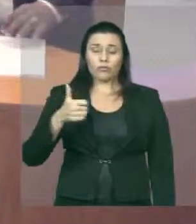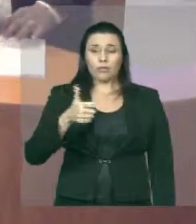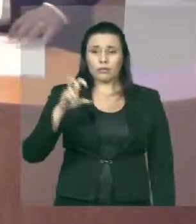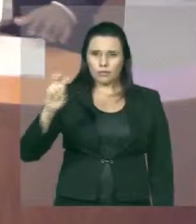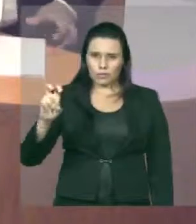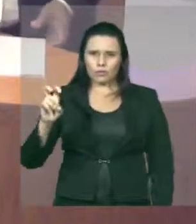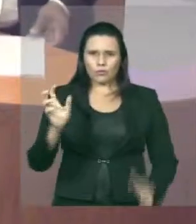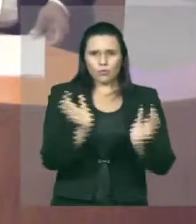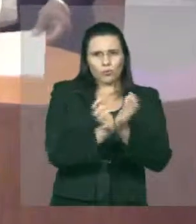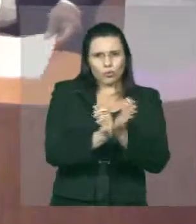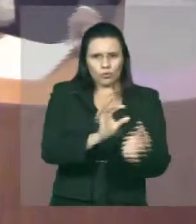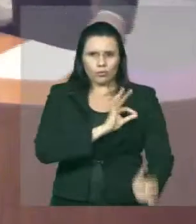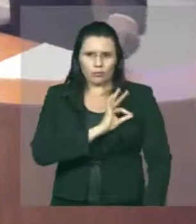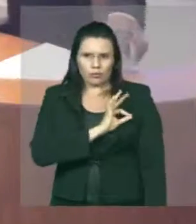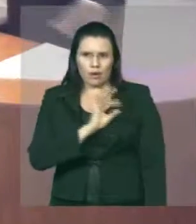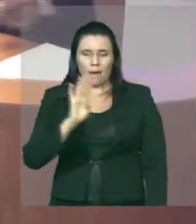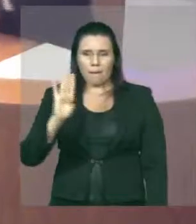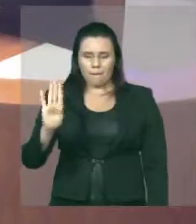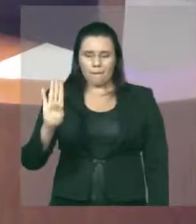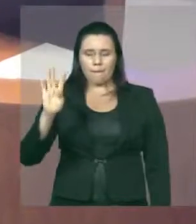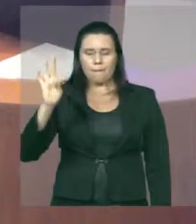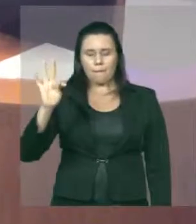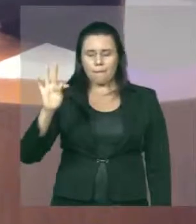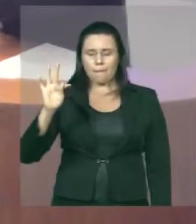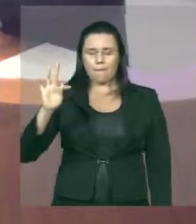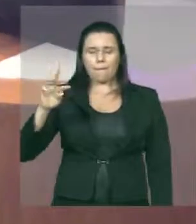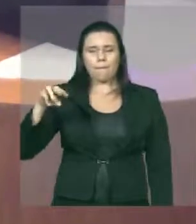porque tem aqui em minhas mãos um documento